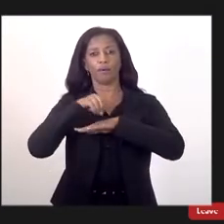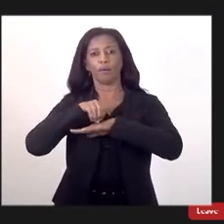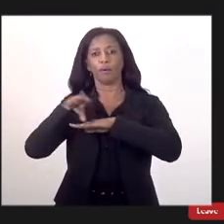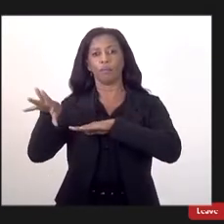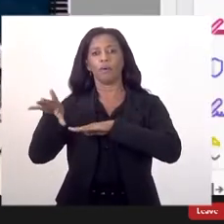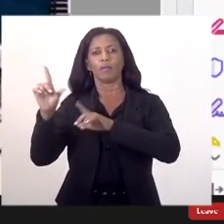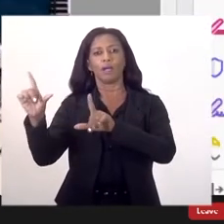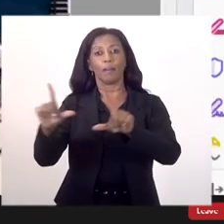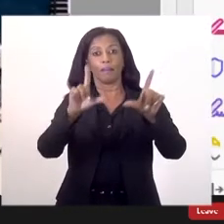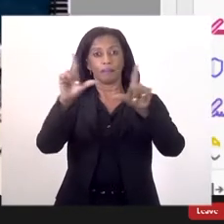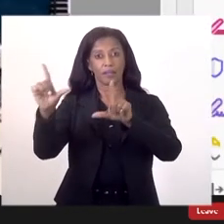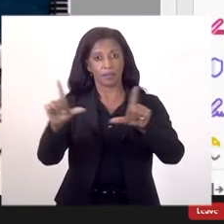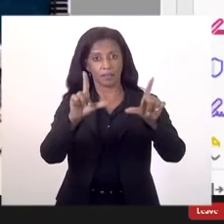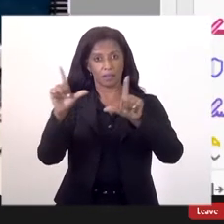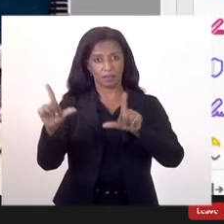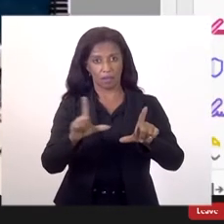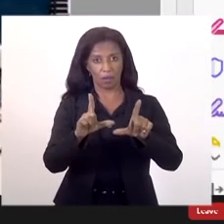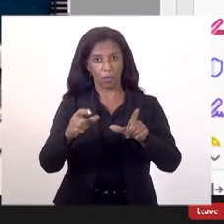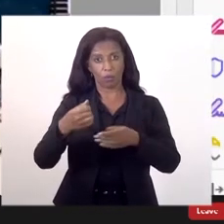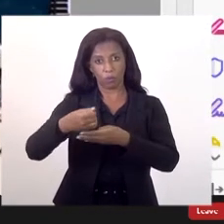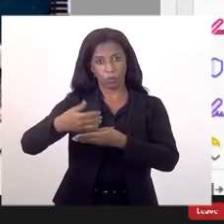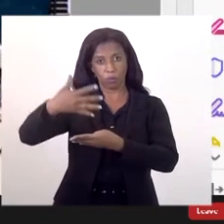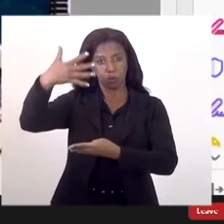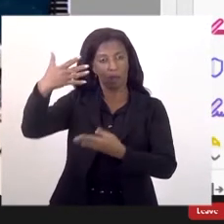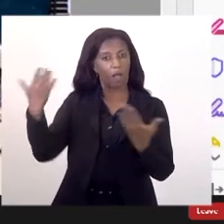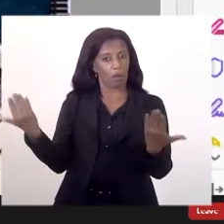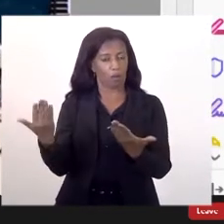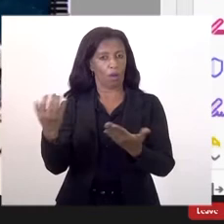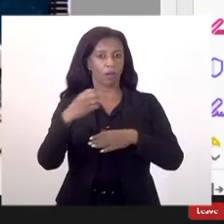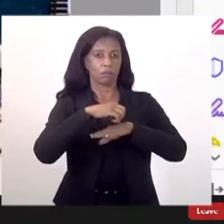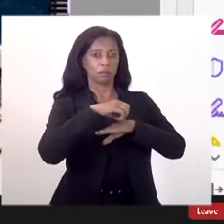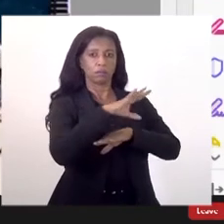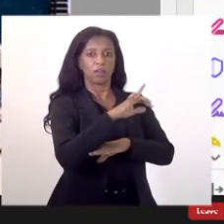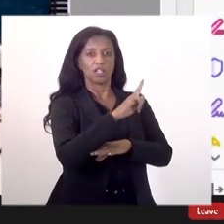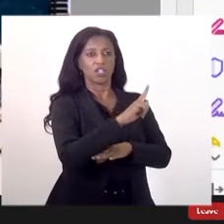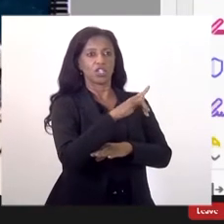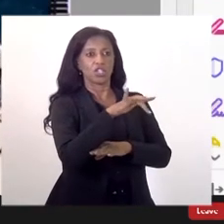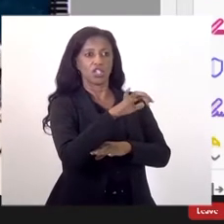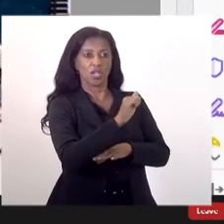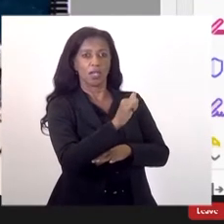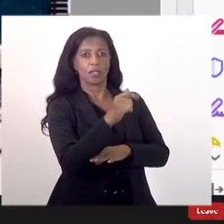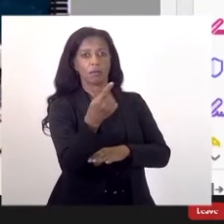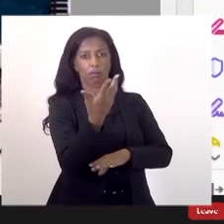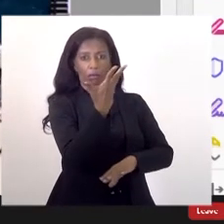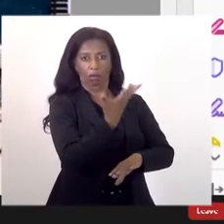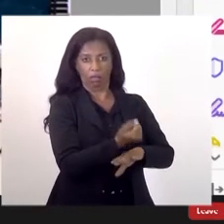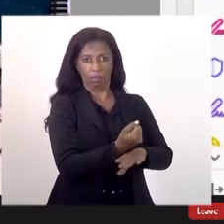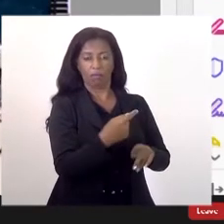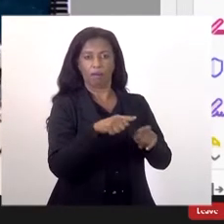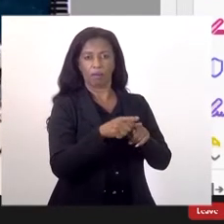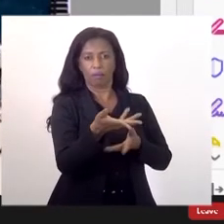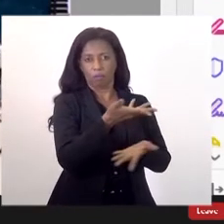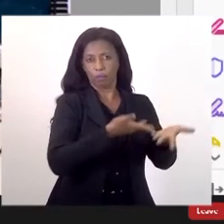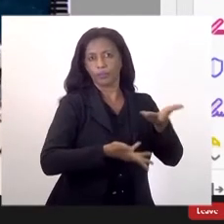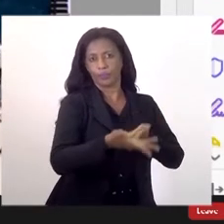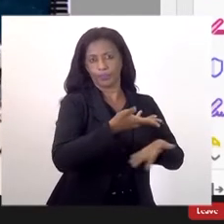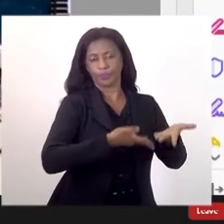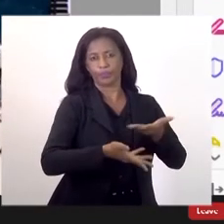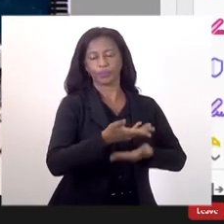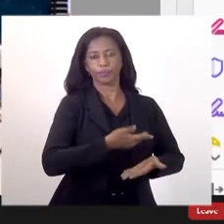apresentação que você fez agora, apresentou, para que a possa socializar e passar para todos também. Claro, claro.